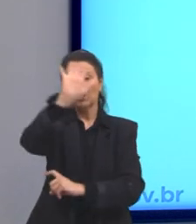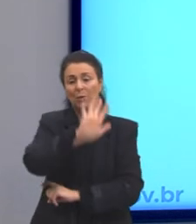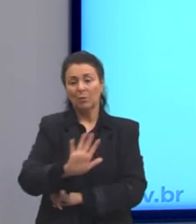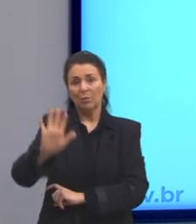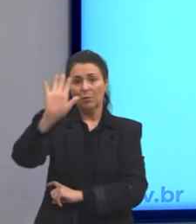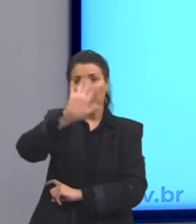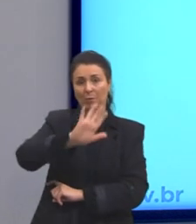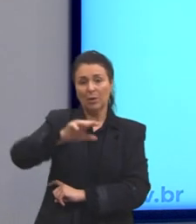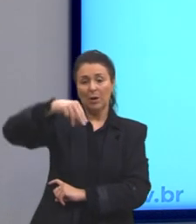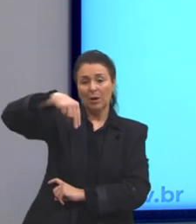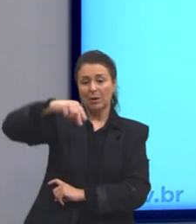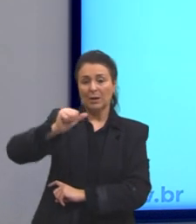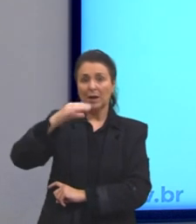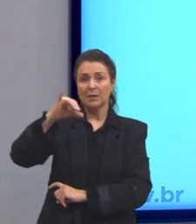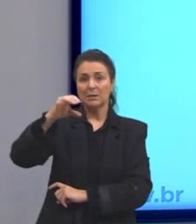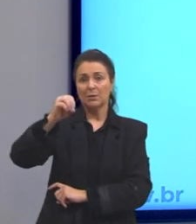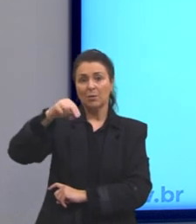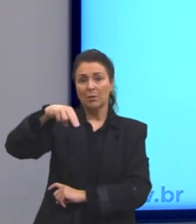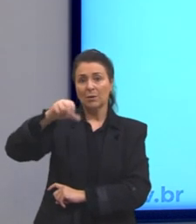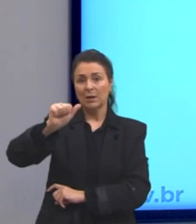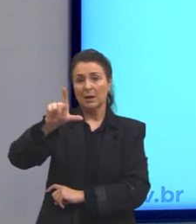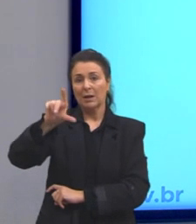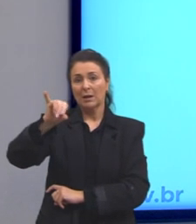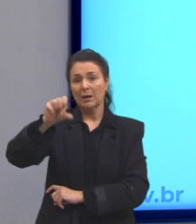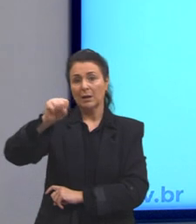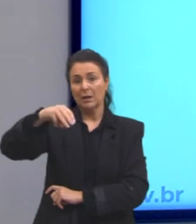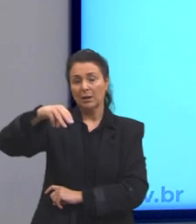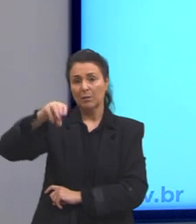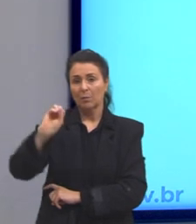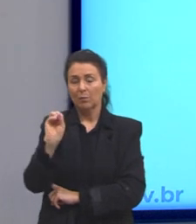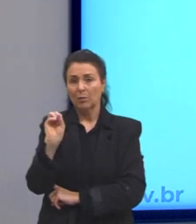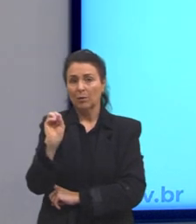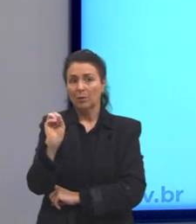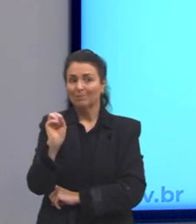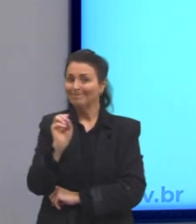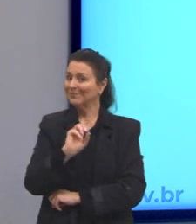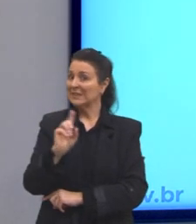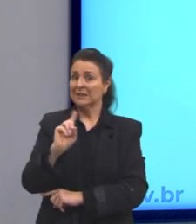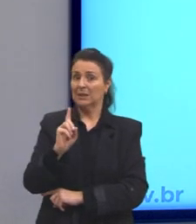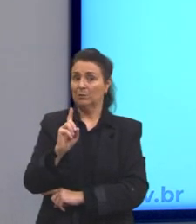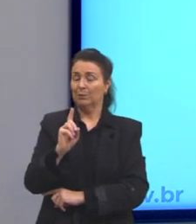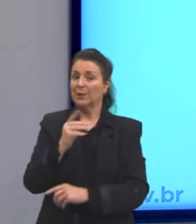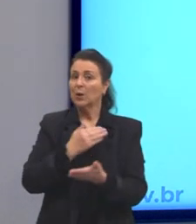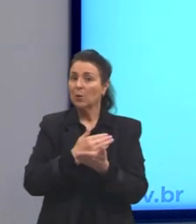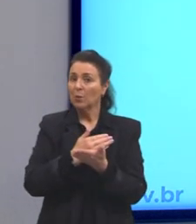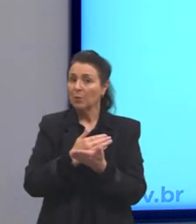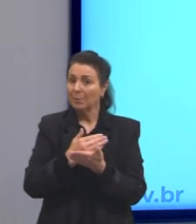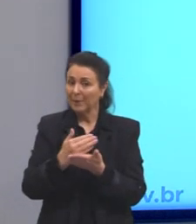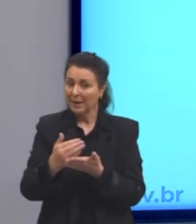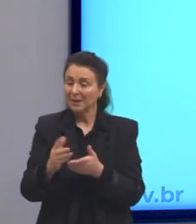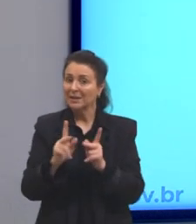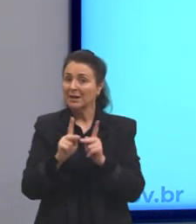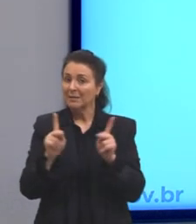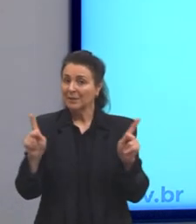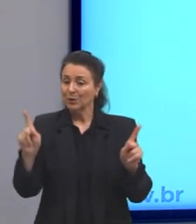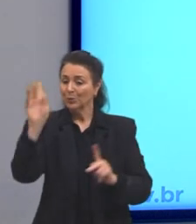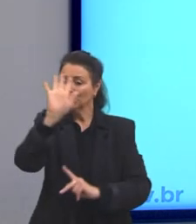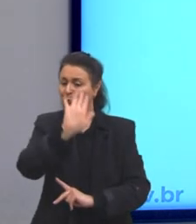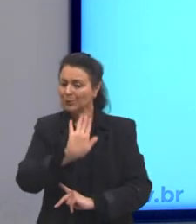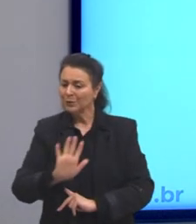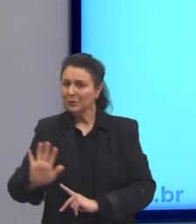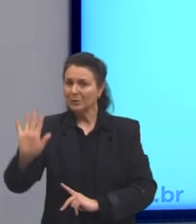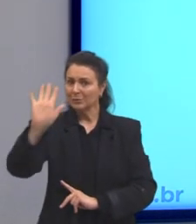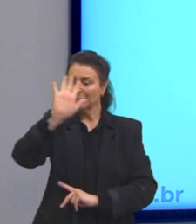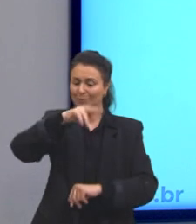Ainda não tem muito a ver com o nacionalismo, porque o nacionalismo a gente começa a ver a partir do quê? A partir do